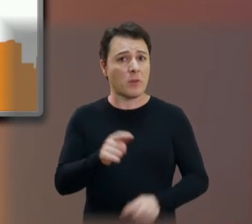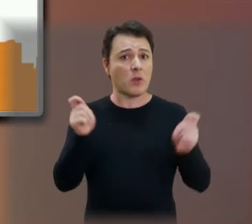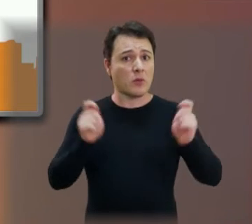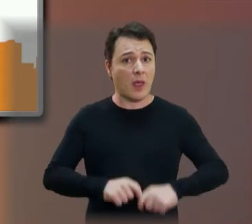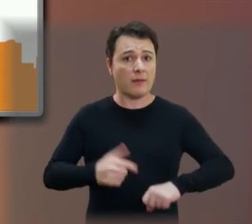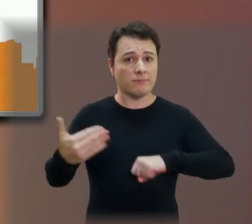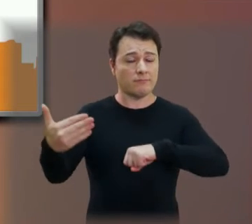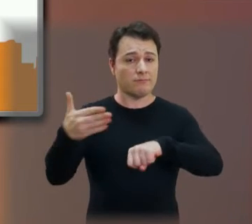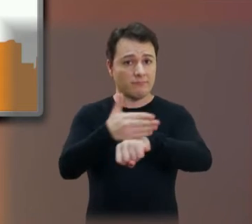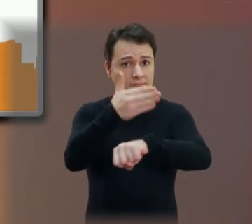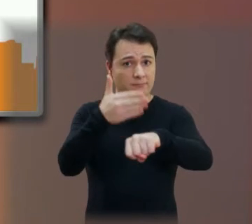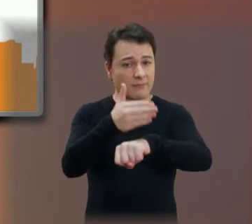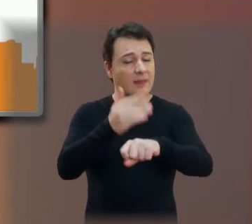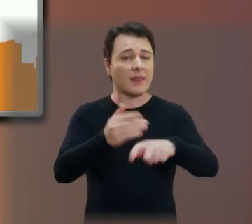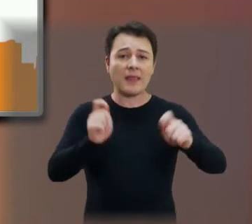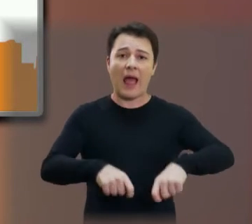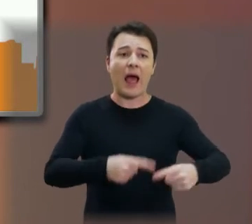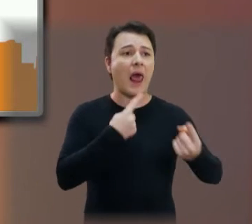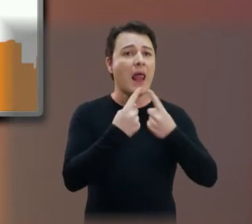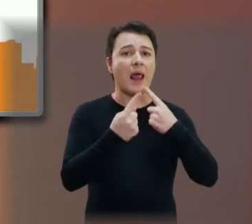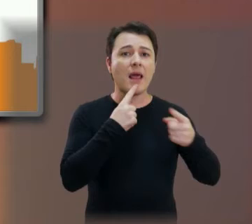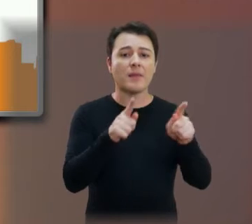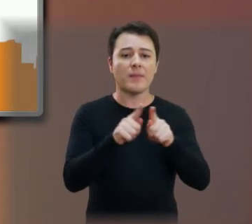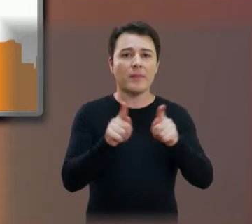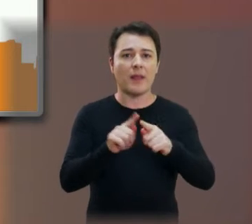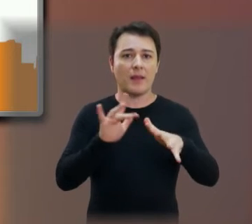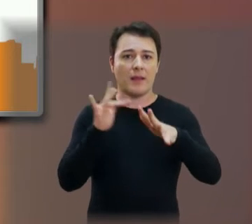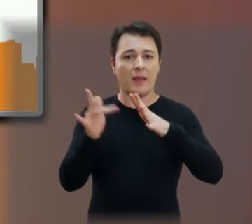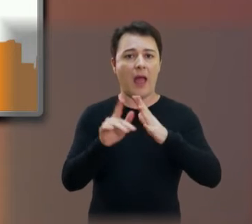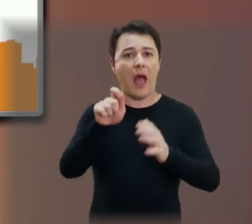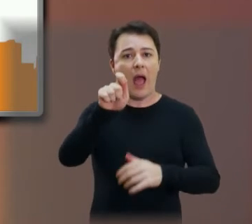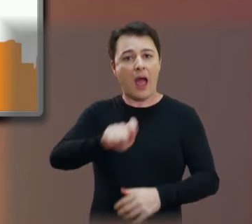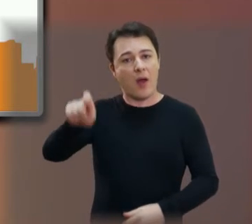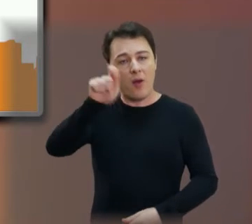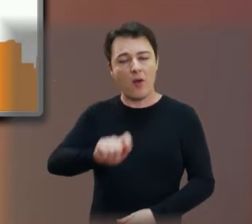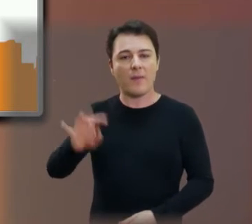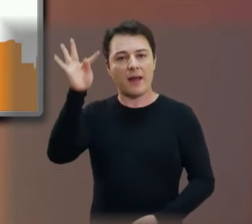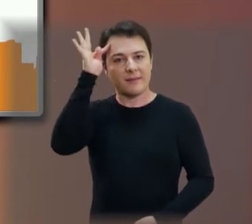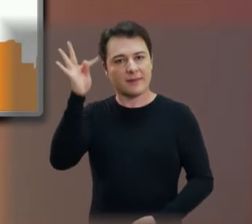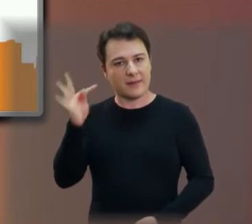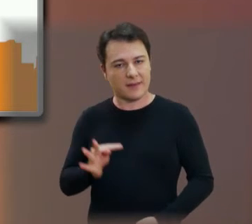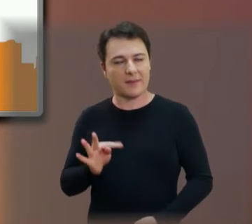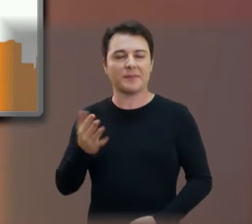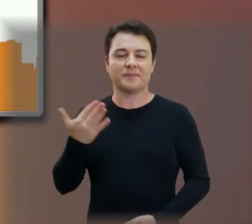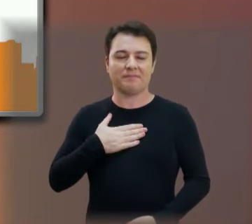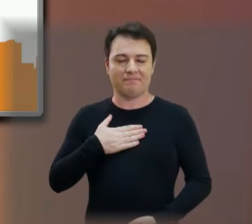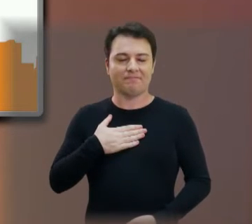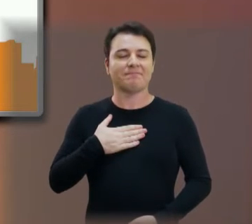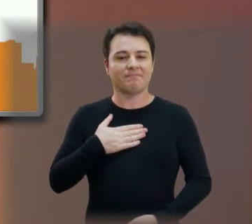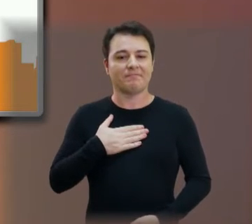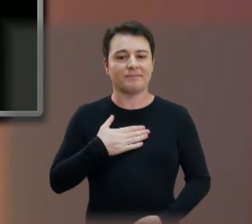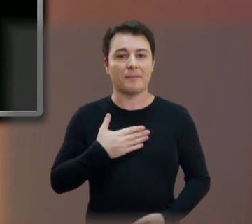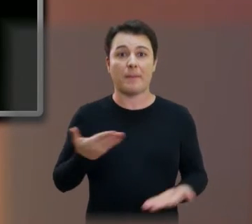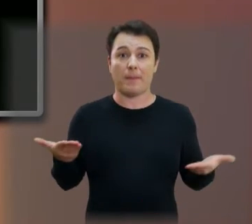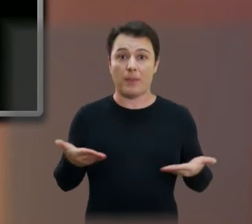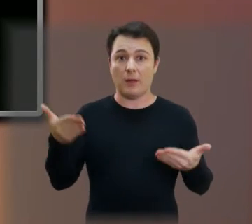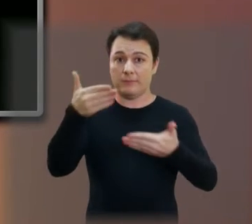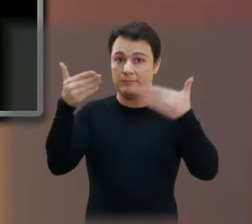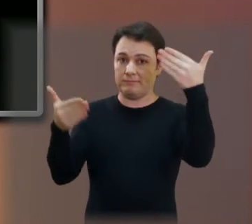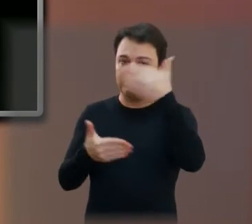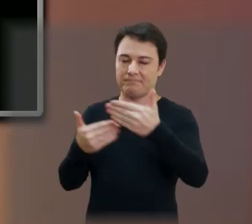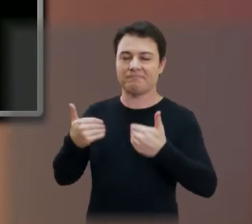acessar e conversar conosco, e as outras redes, arroba Tainara Faria. Bom, agora, sem as imagens, quero